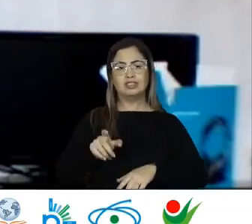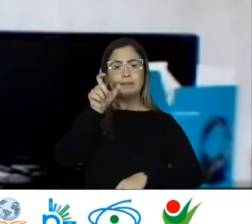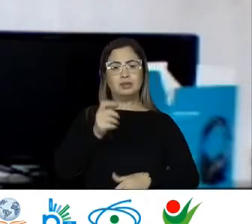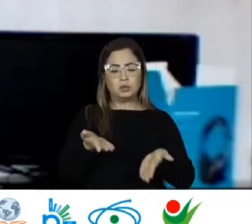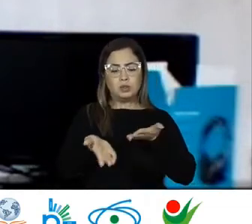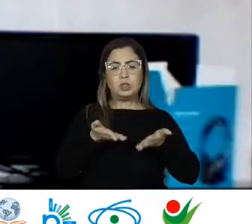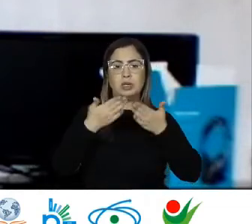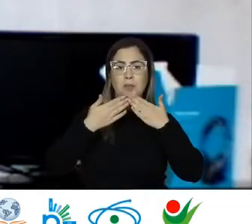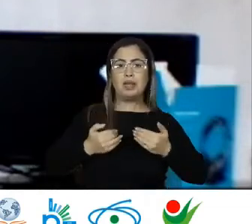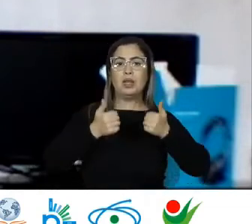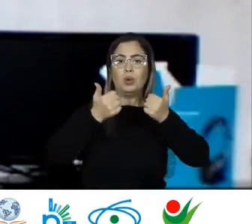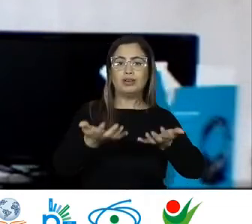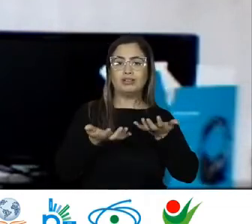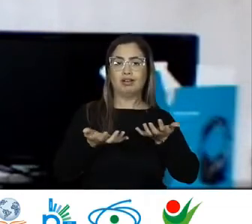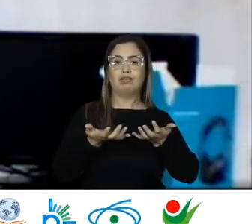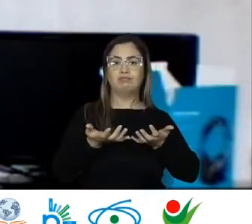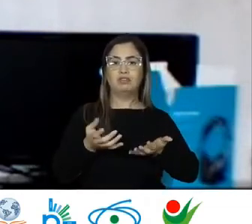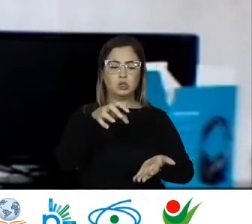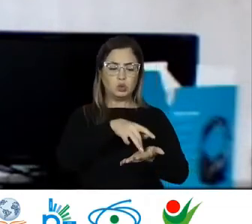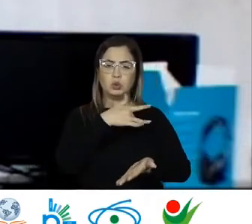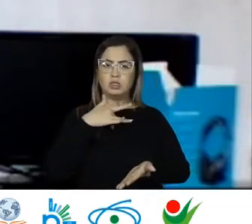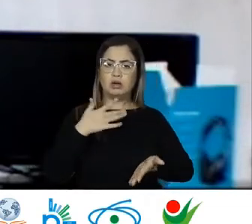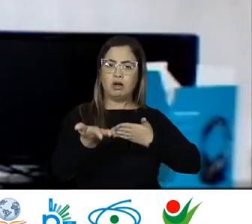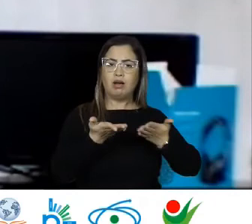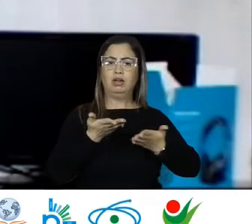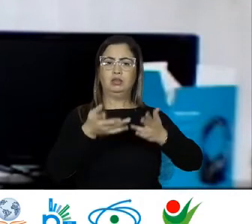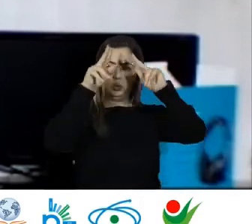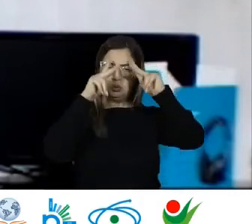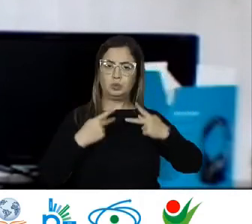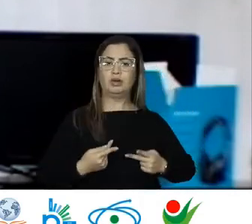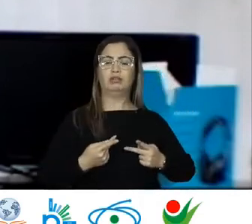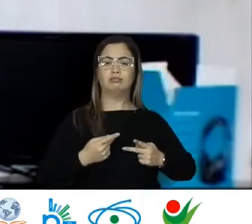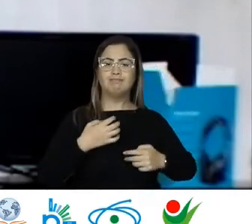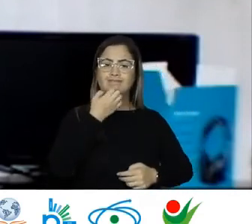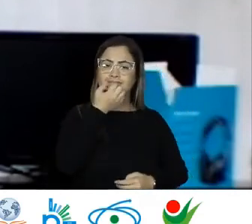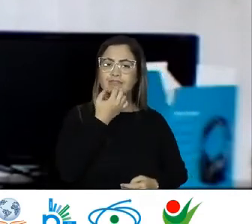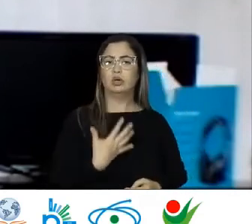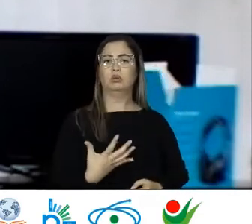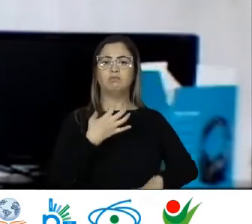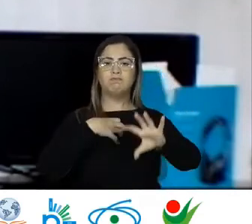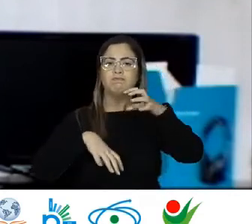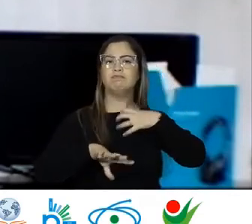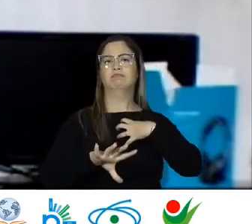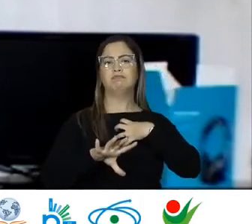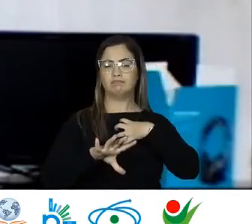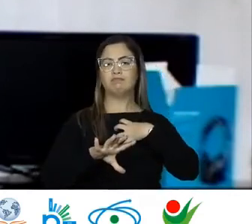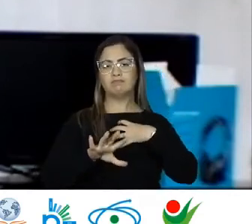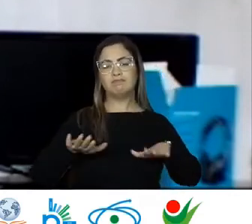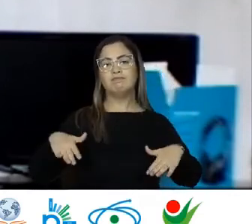os serviços De saúde Serem mais humanizados Serem mais Compreenderem mais A diversidade Então